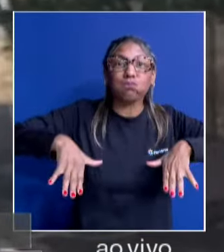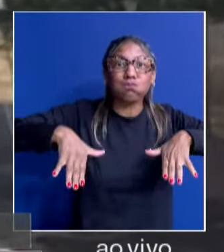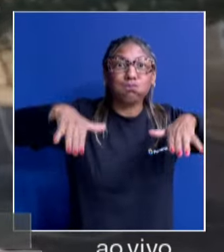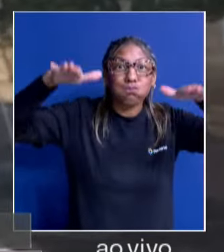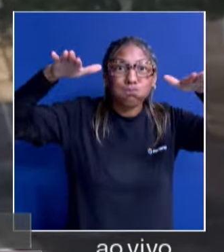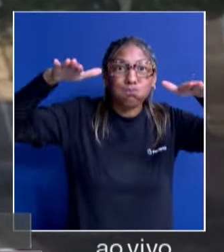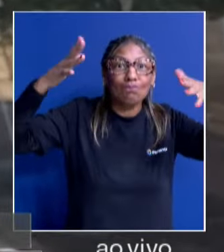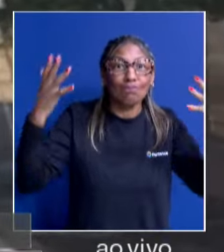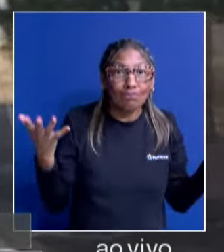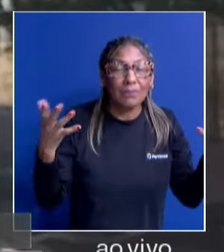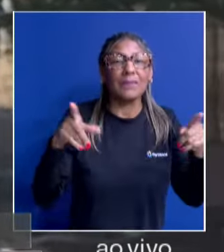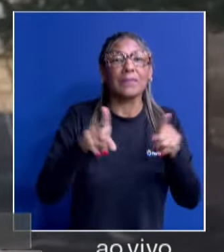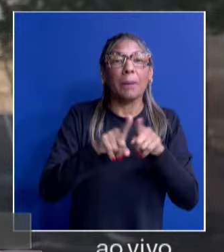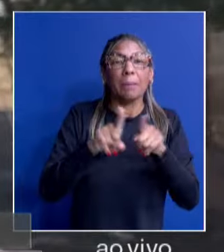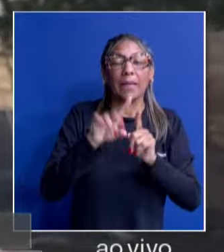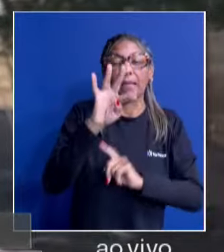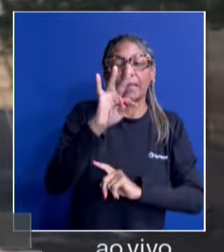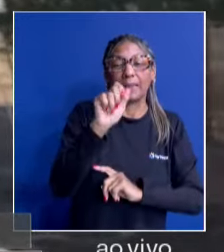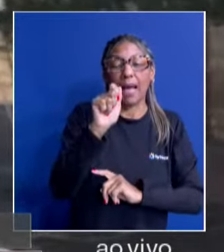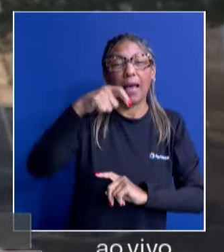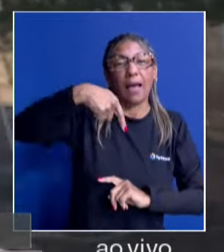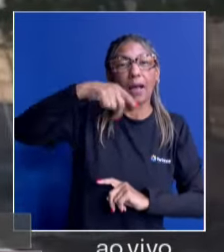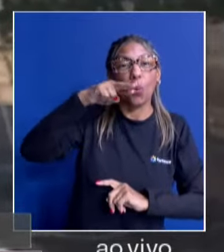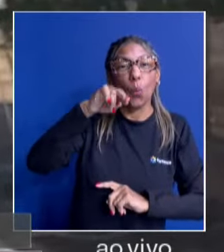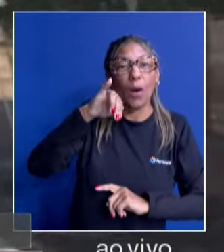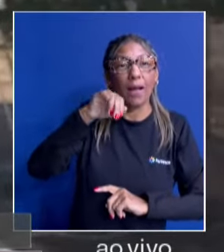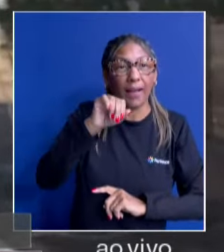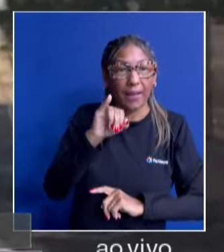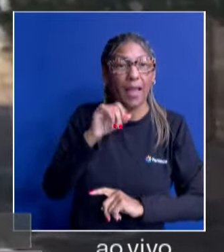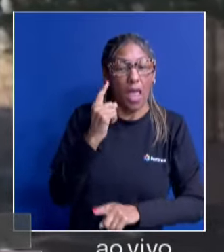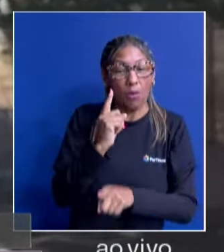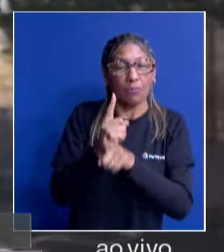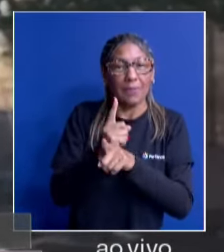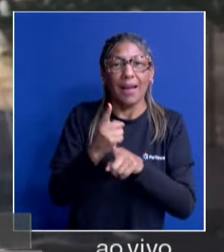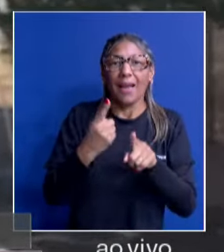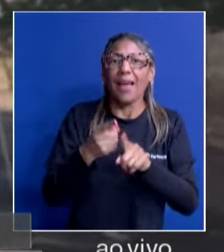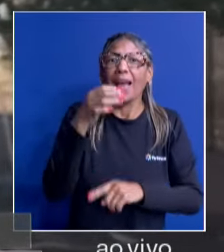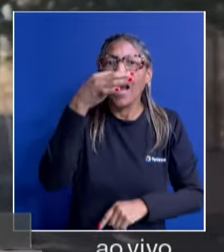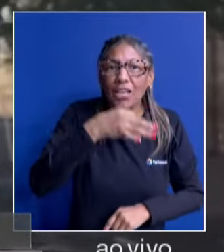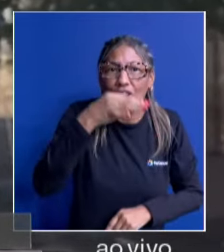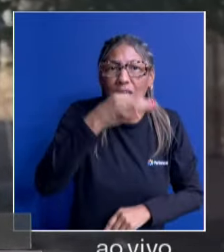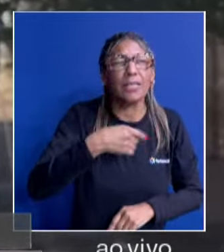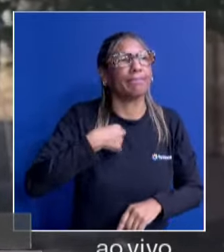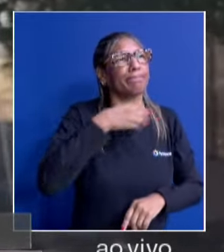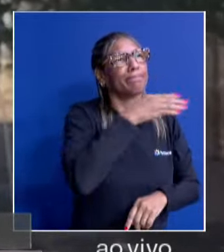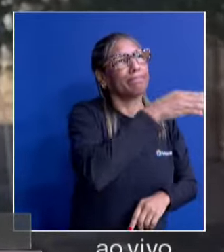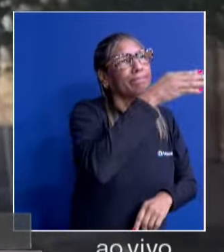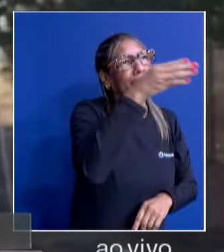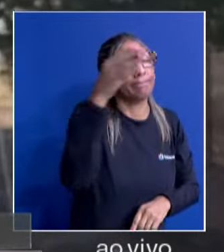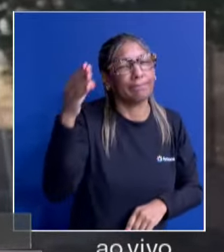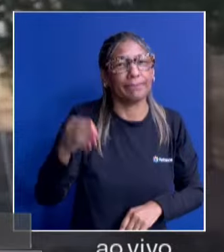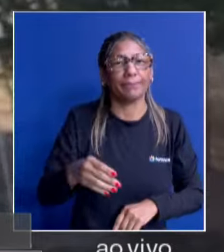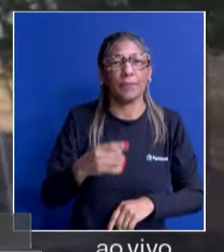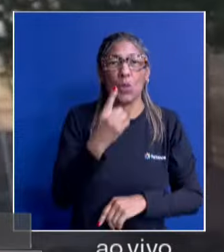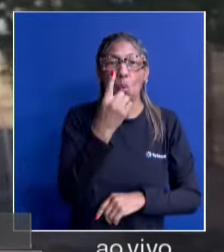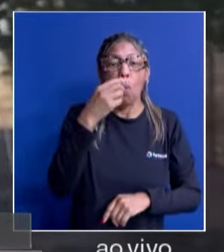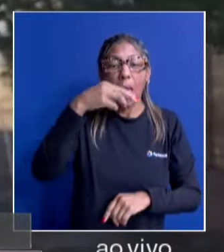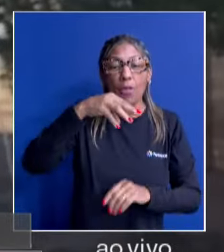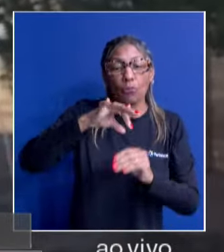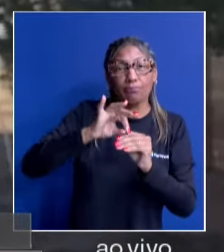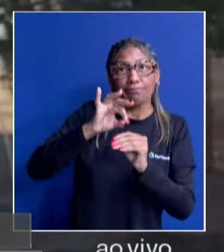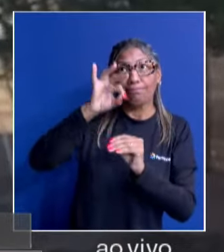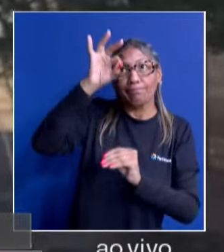Sim, no Itacoari, encontrei uma turma em São Paulo, o pessoal de Caxias, reunimos, pegamos uma casa com um metro de barro.